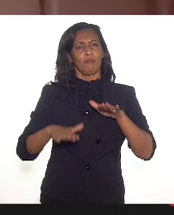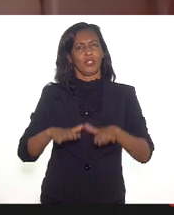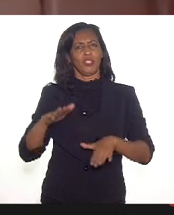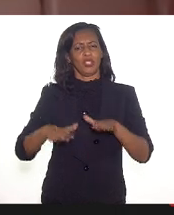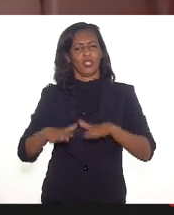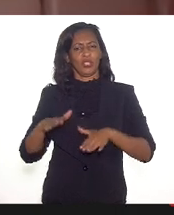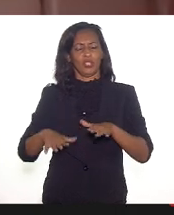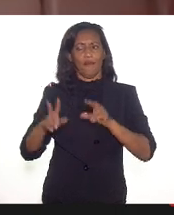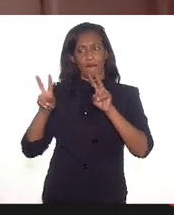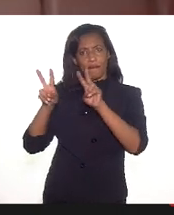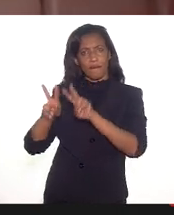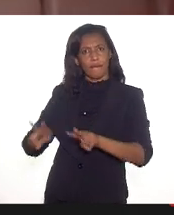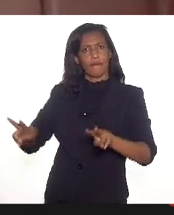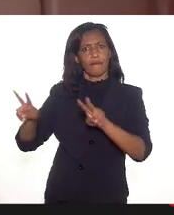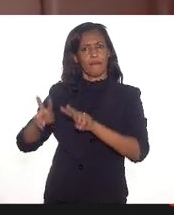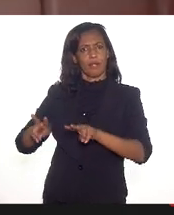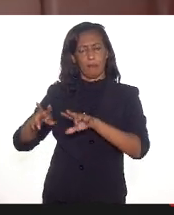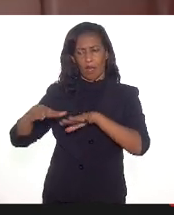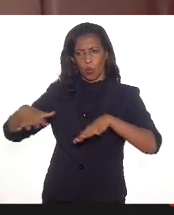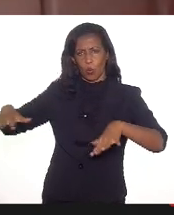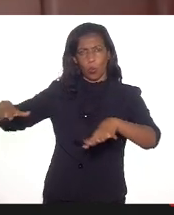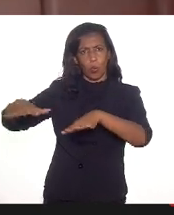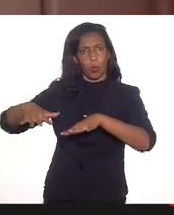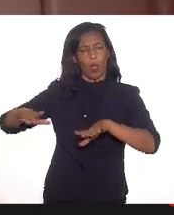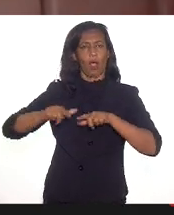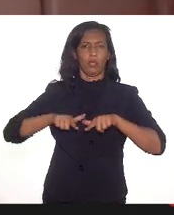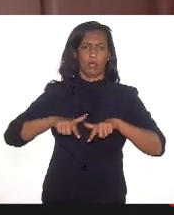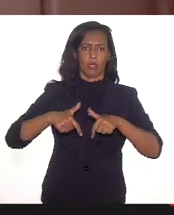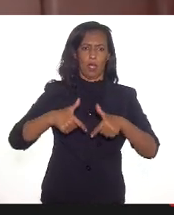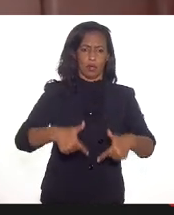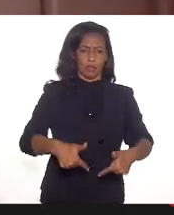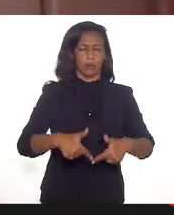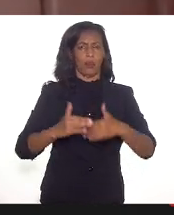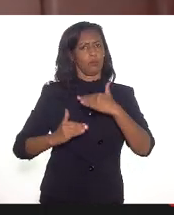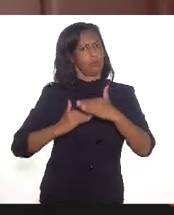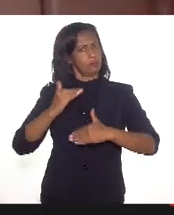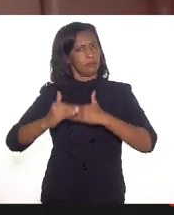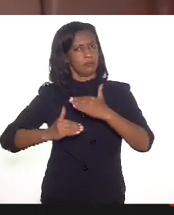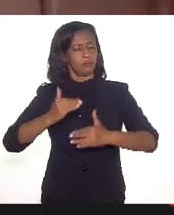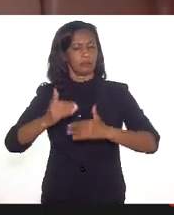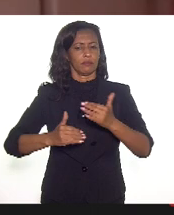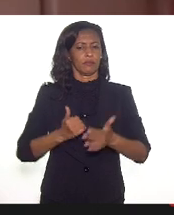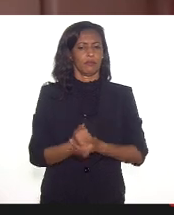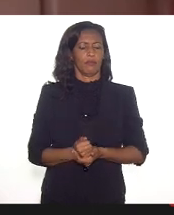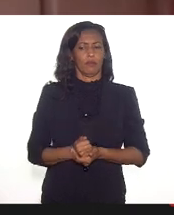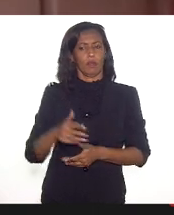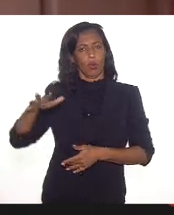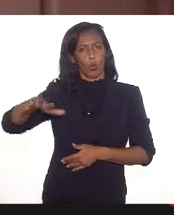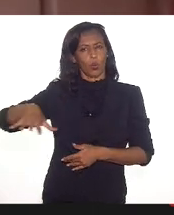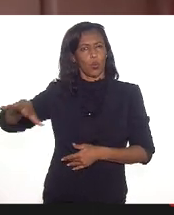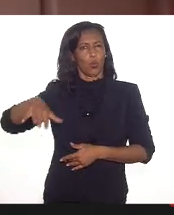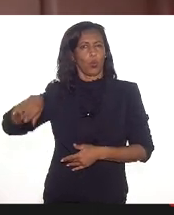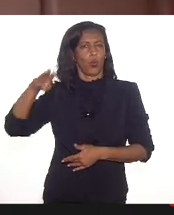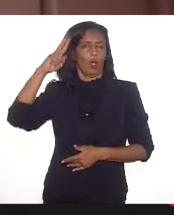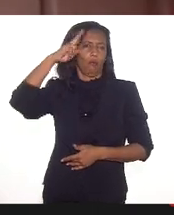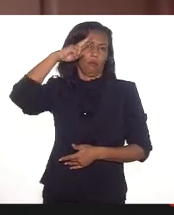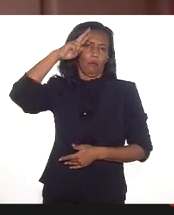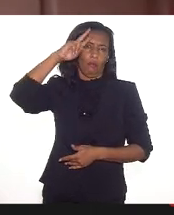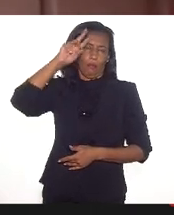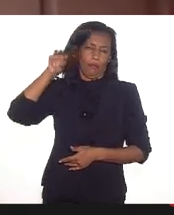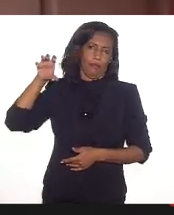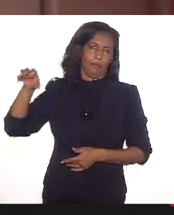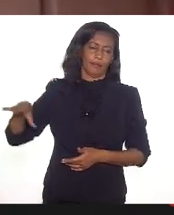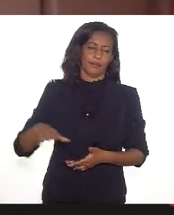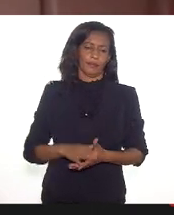de visibilidade territorial da ação que é desenvolvida naquele espaço de memória, naquele lugar de